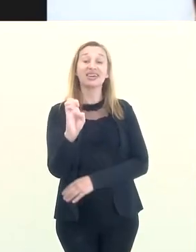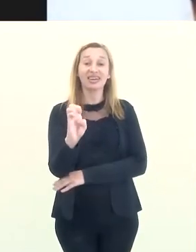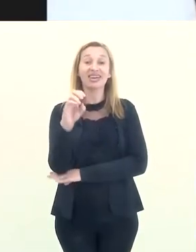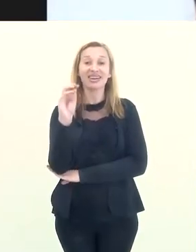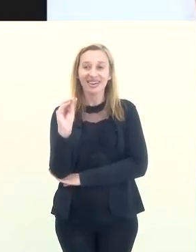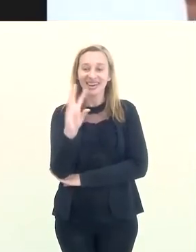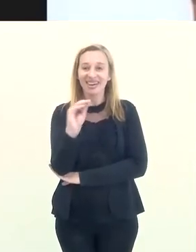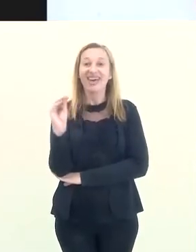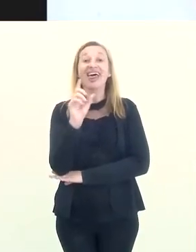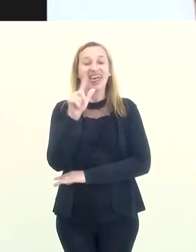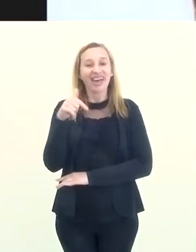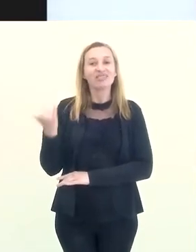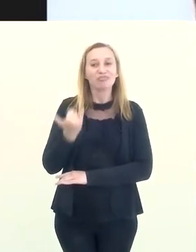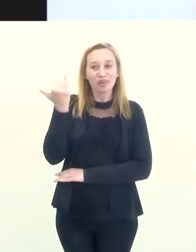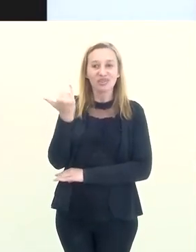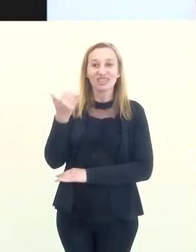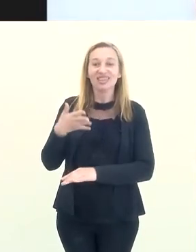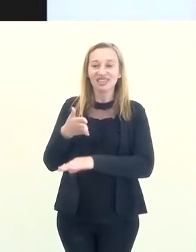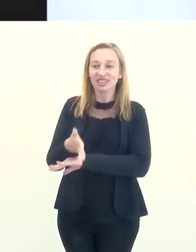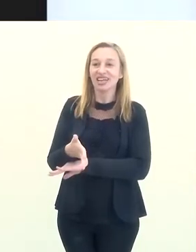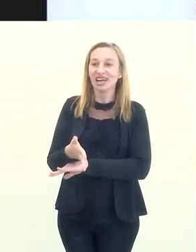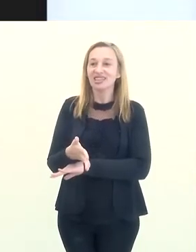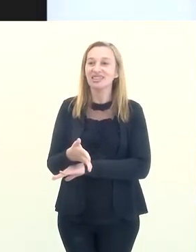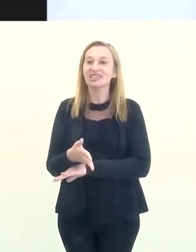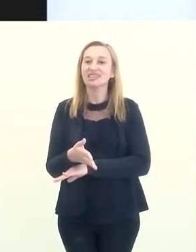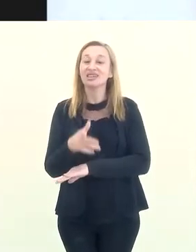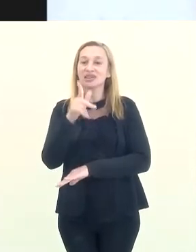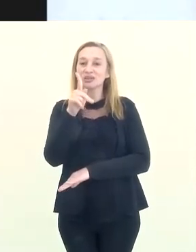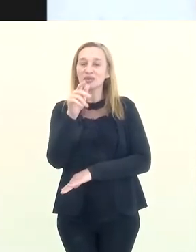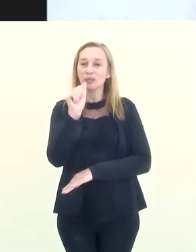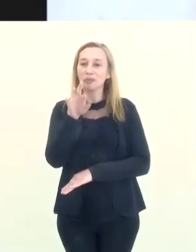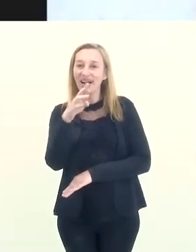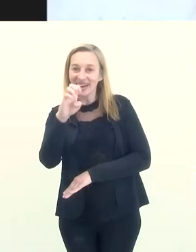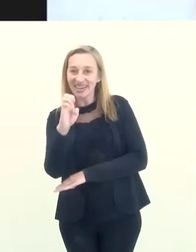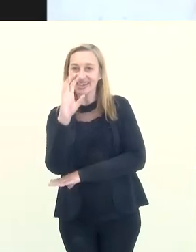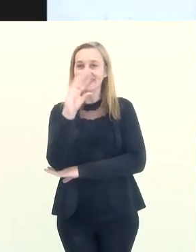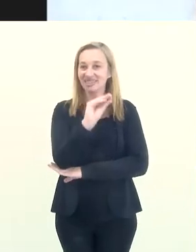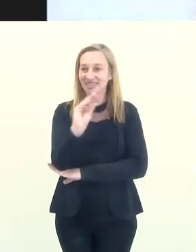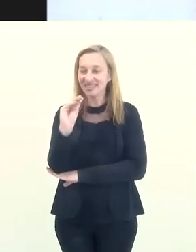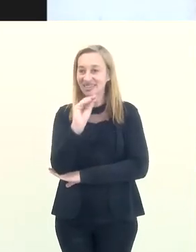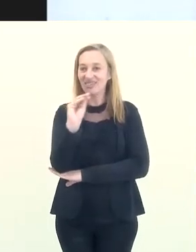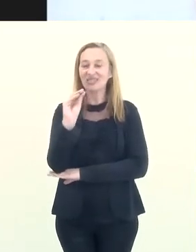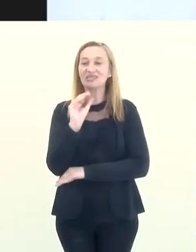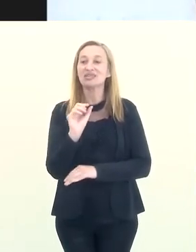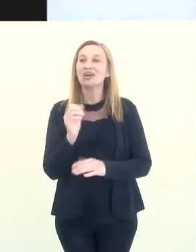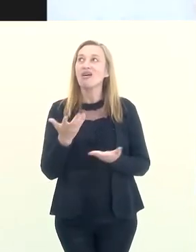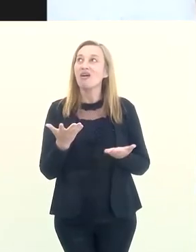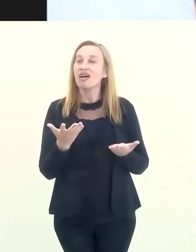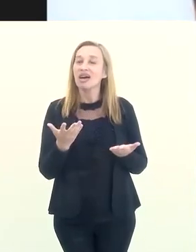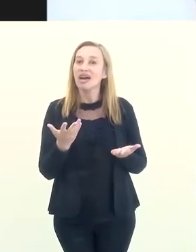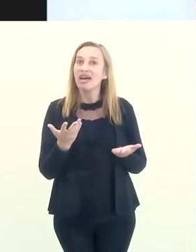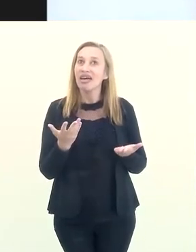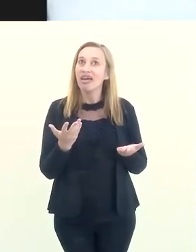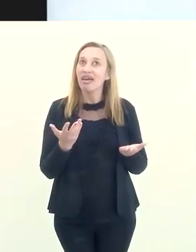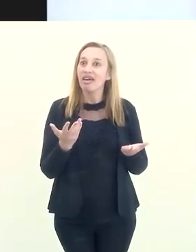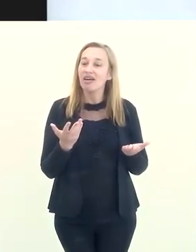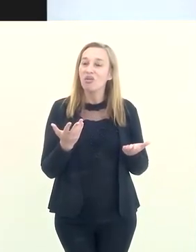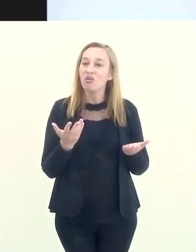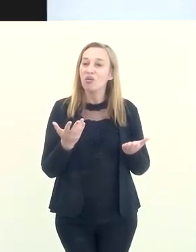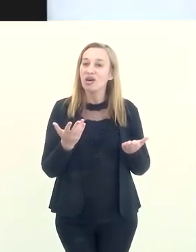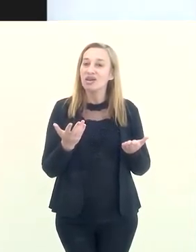desse parque. Então, é muito importante a chegada do Parque dos Dinossauros com